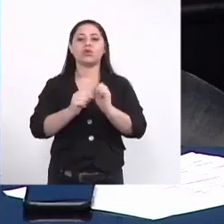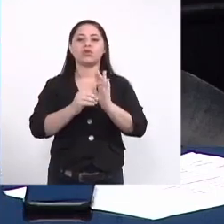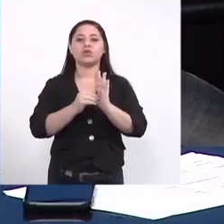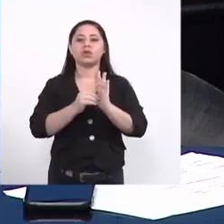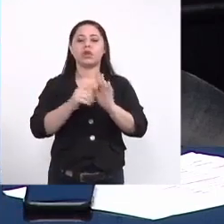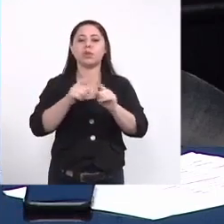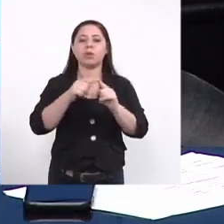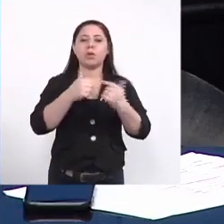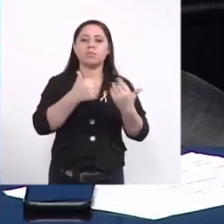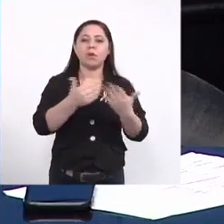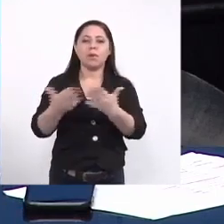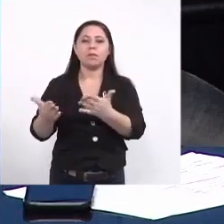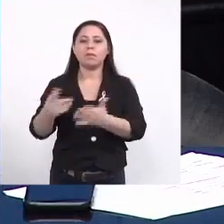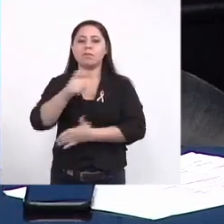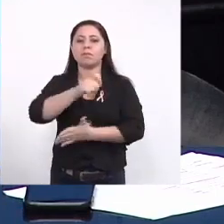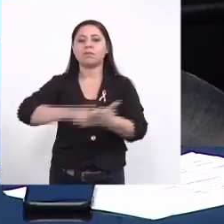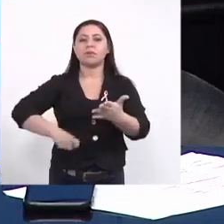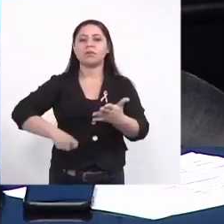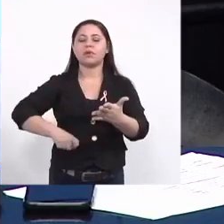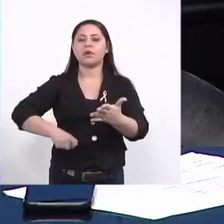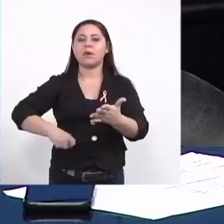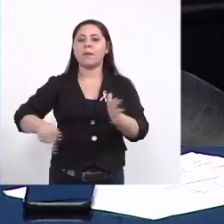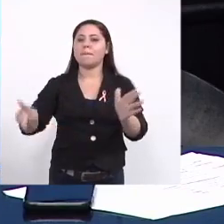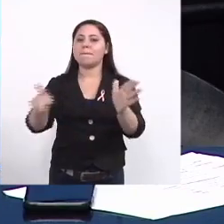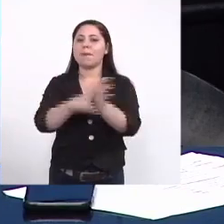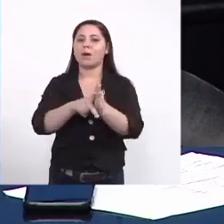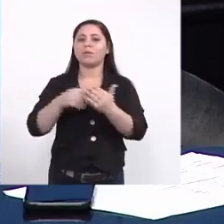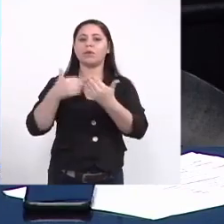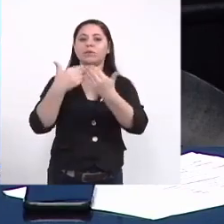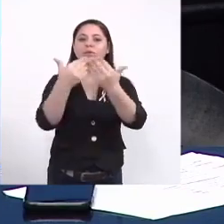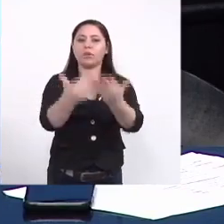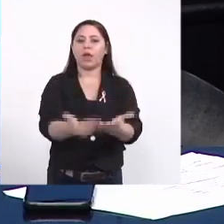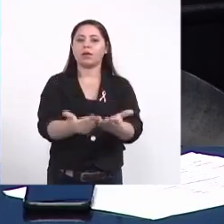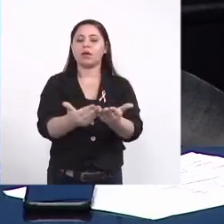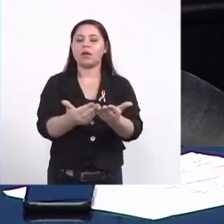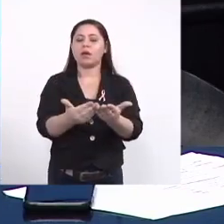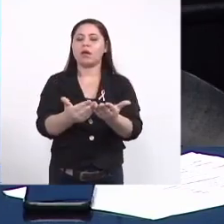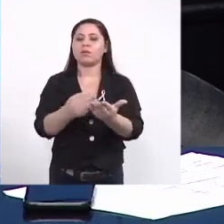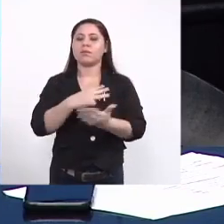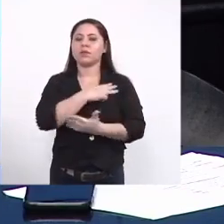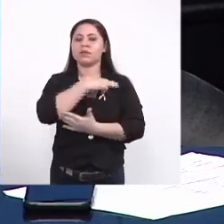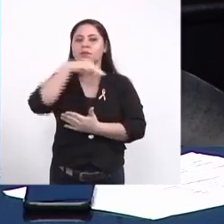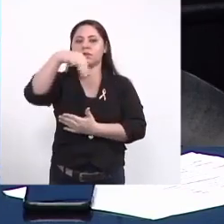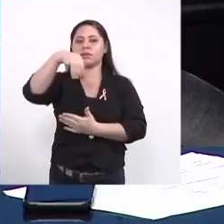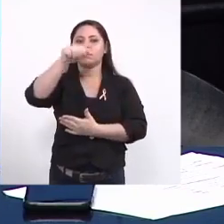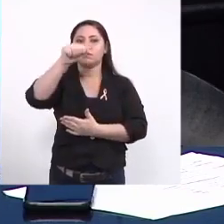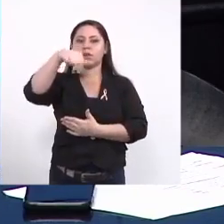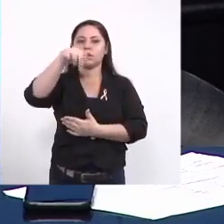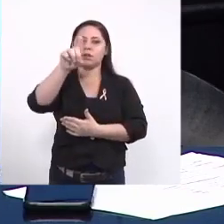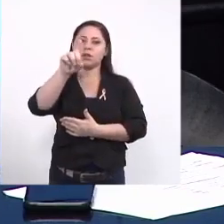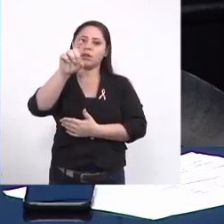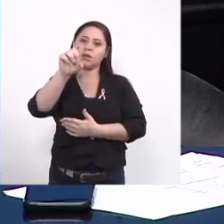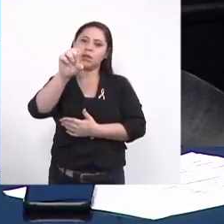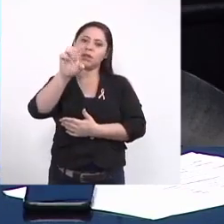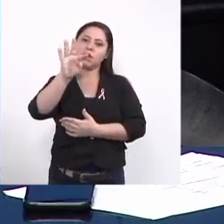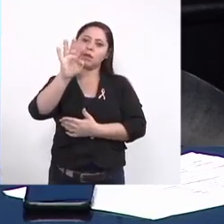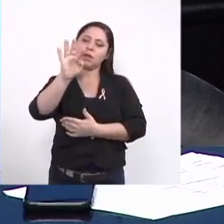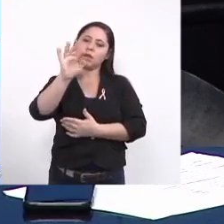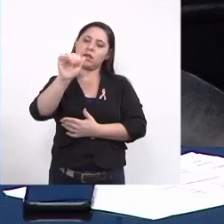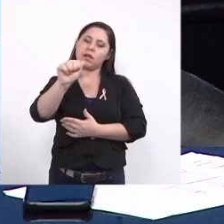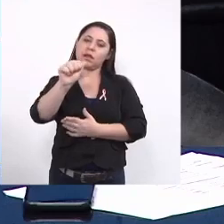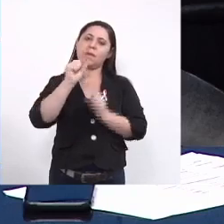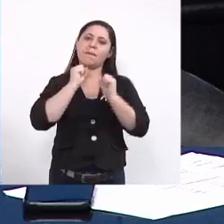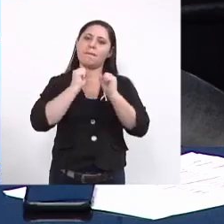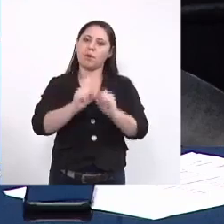encaminhamento nesse sentido para o ministro Mandetta para que ele possa